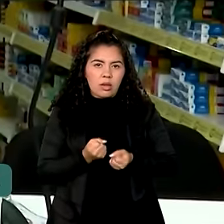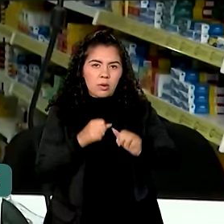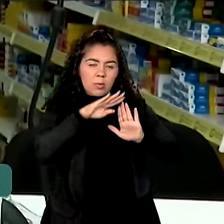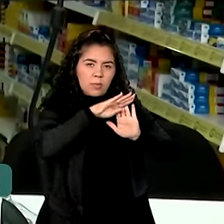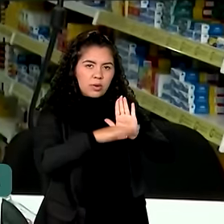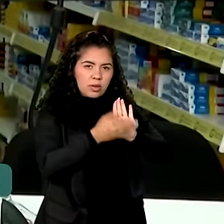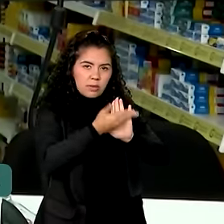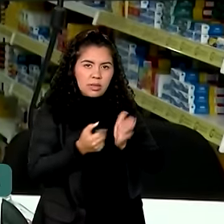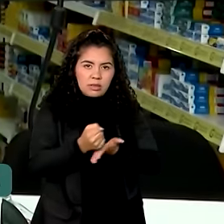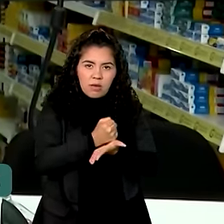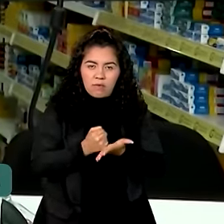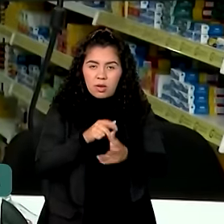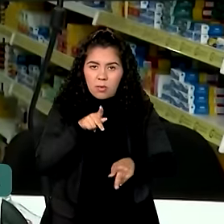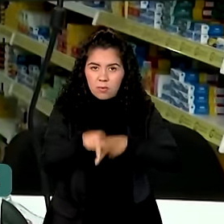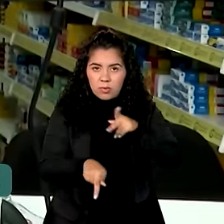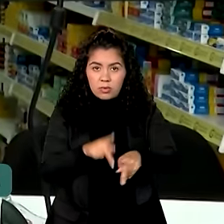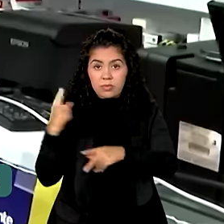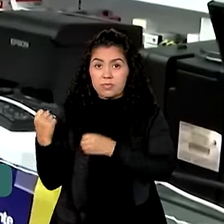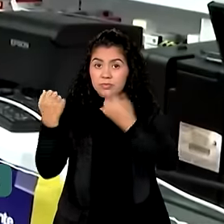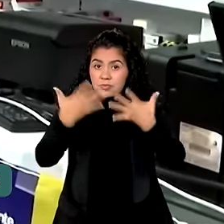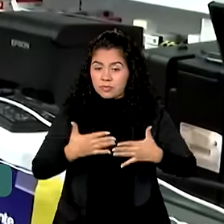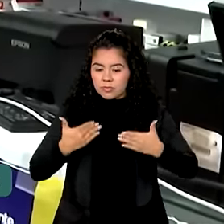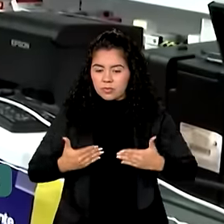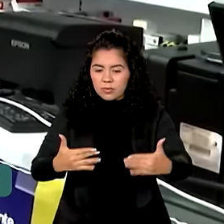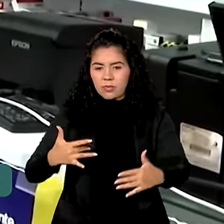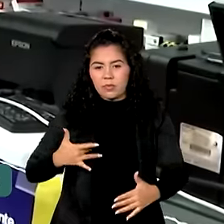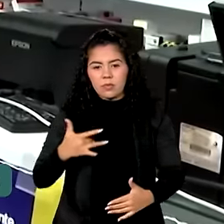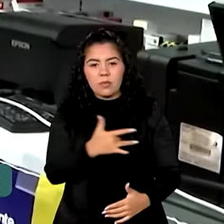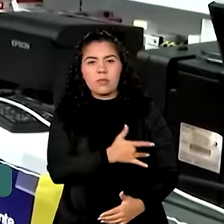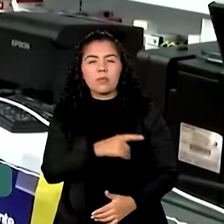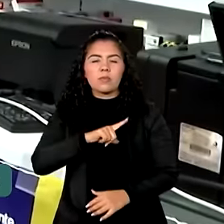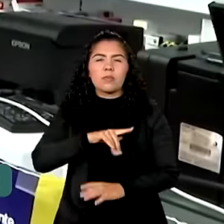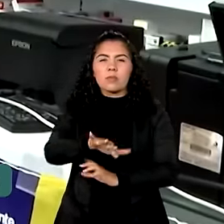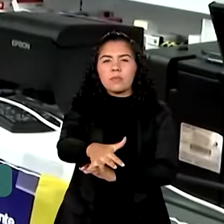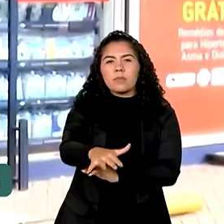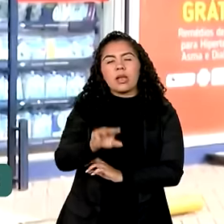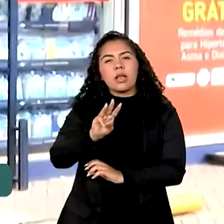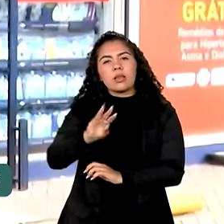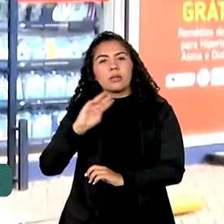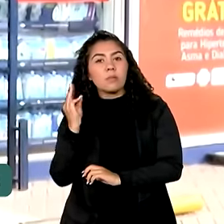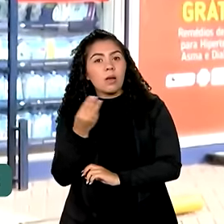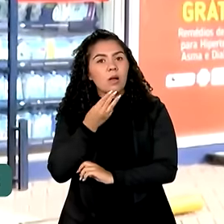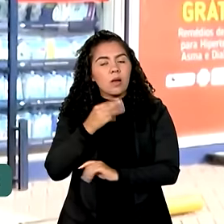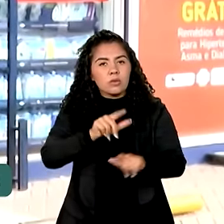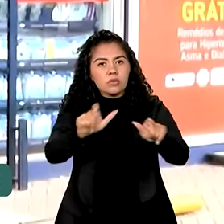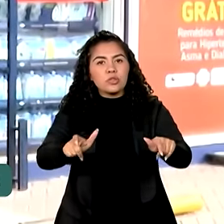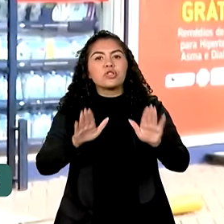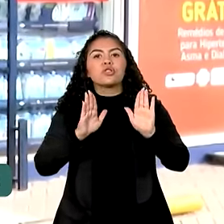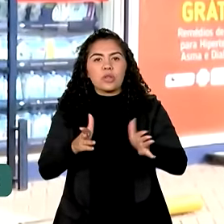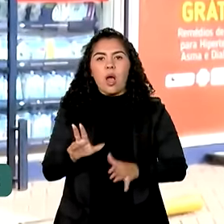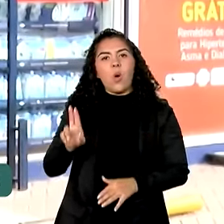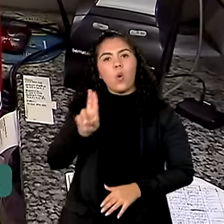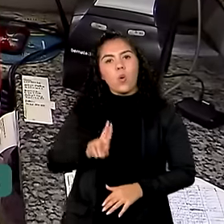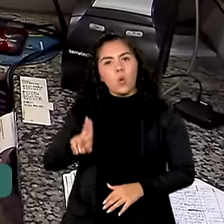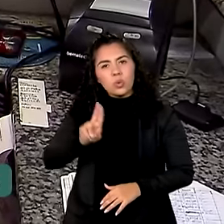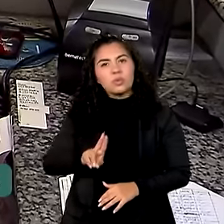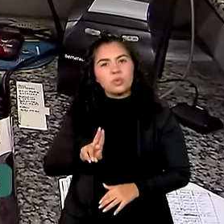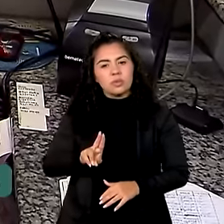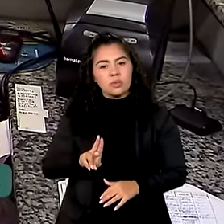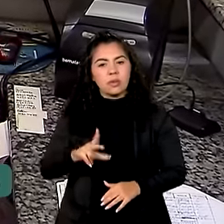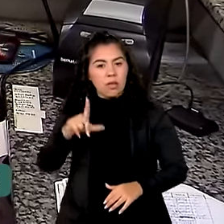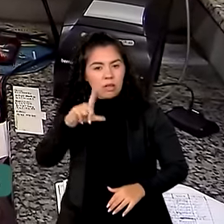Segundo o Ministério da Saúde, a expectativa é que pelo menos 3 milhões de pessoas que já utilizam o programa sejam